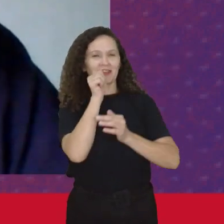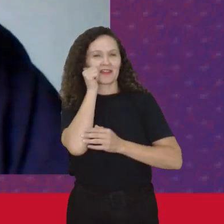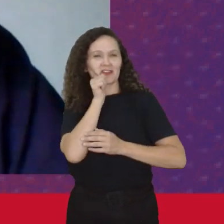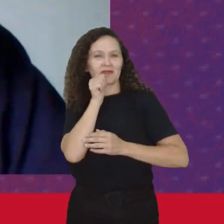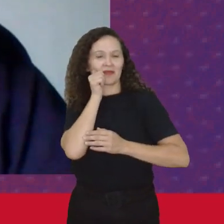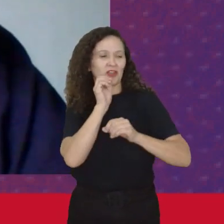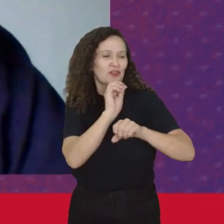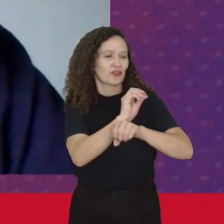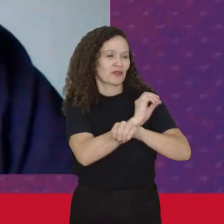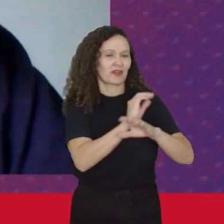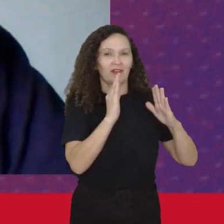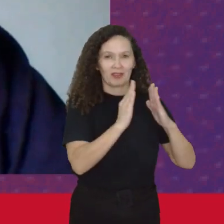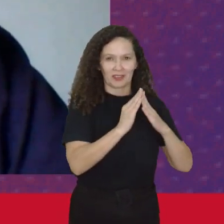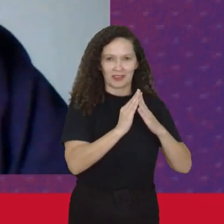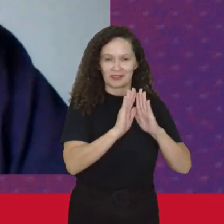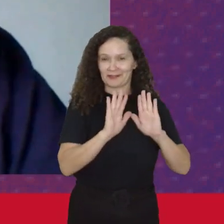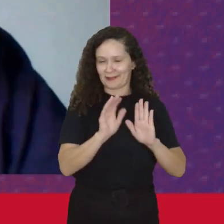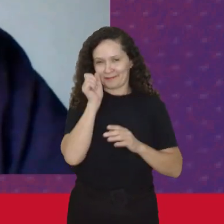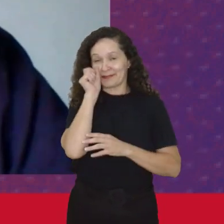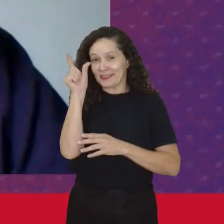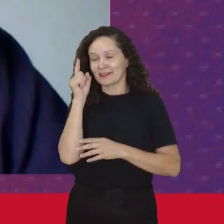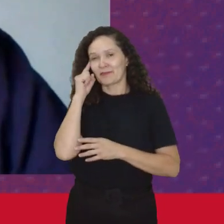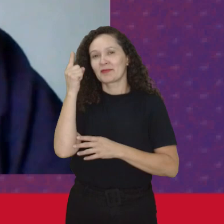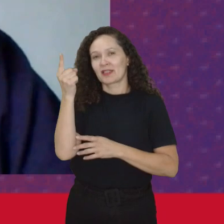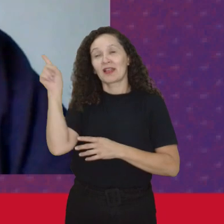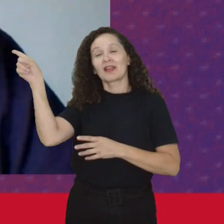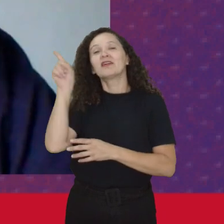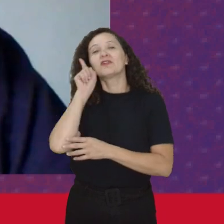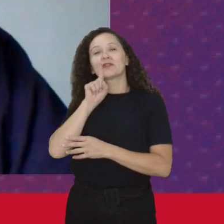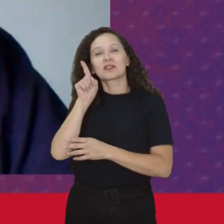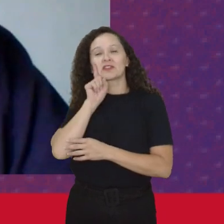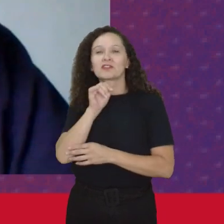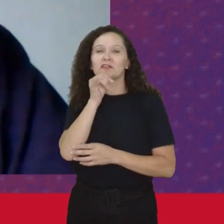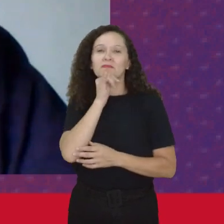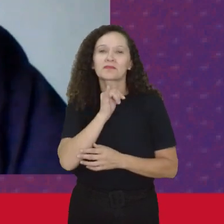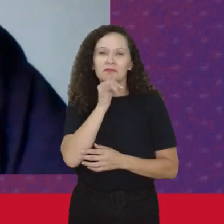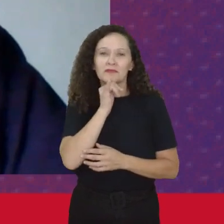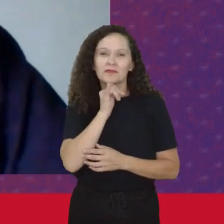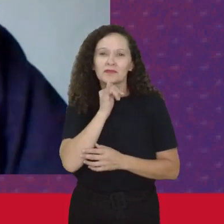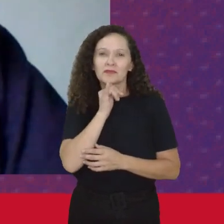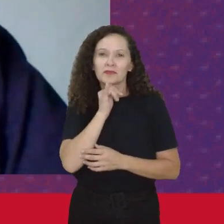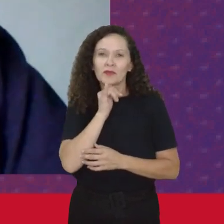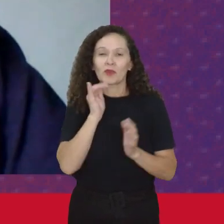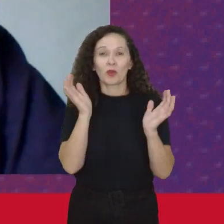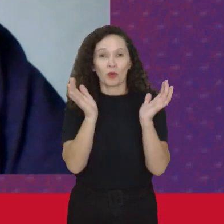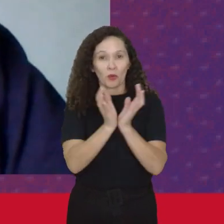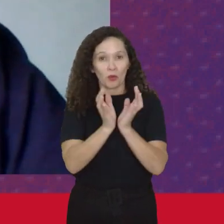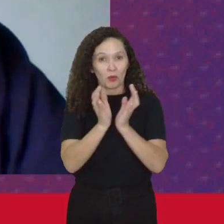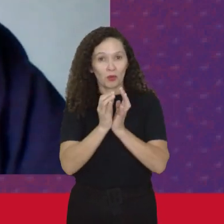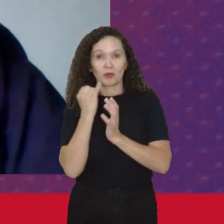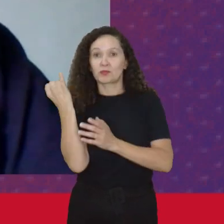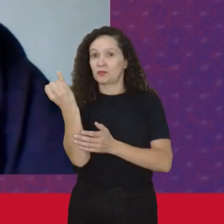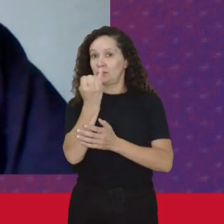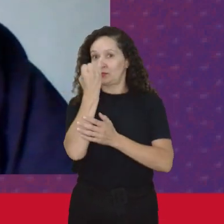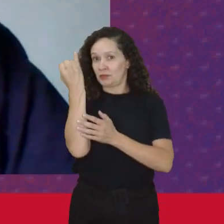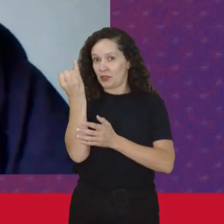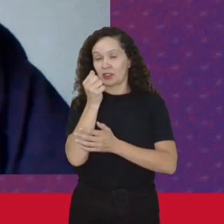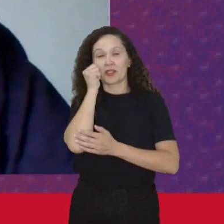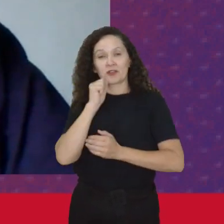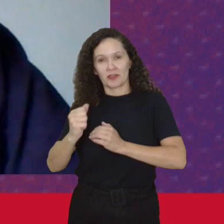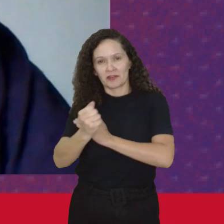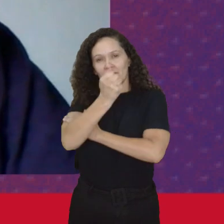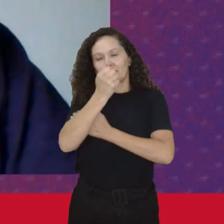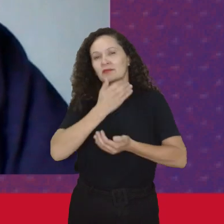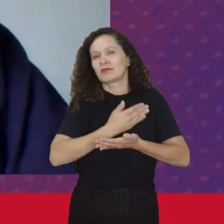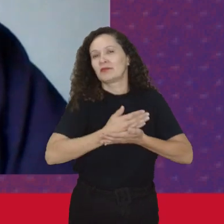gerando isso Mas é interessante A pensar Que nos Estados Unidos Por exemplo Boa parte Das feministas Que